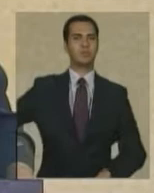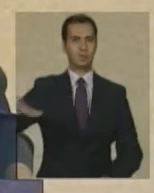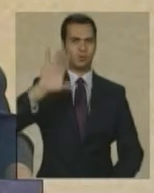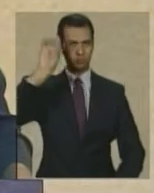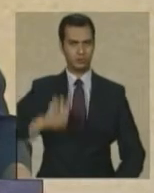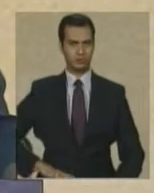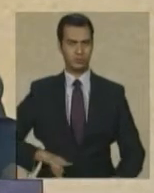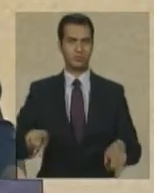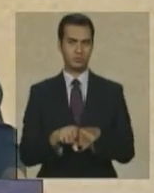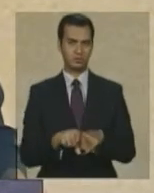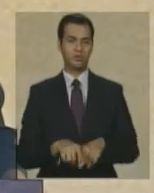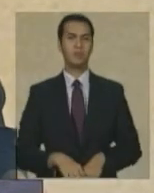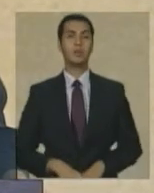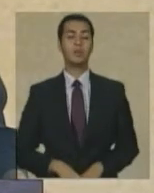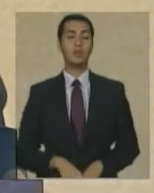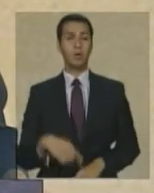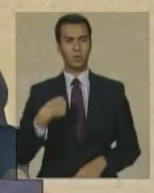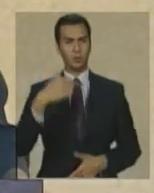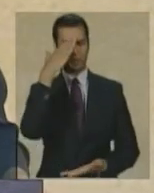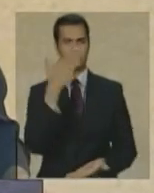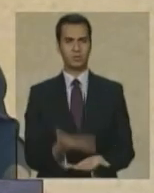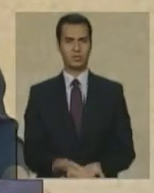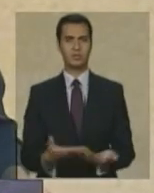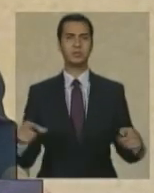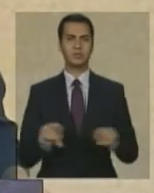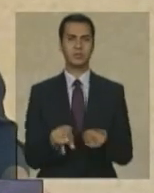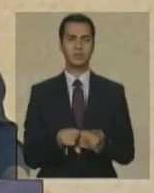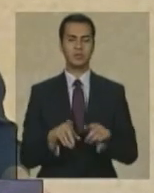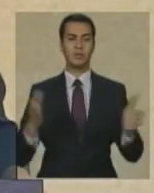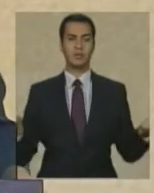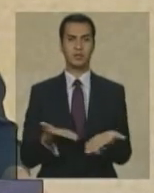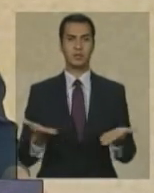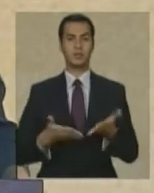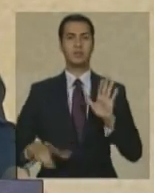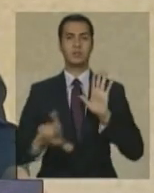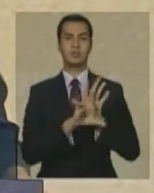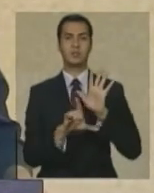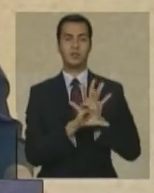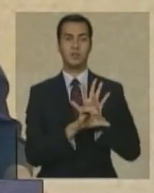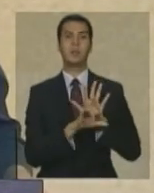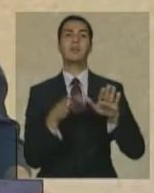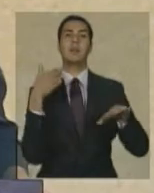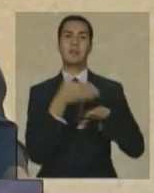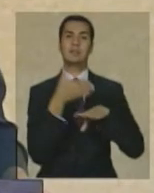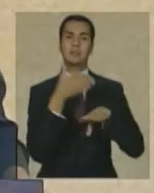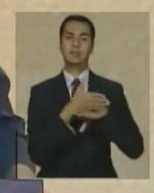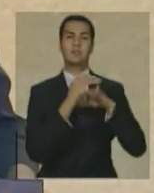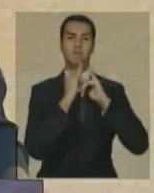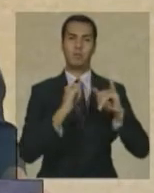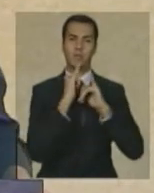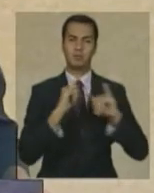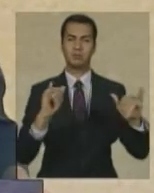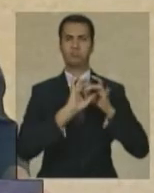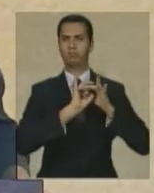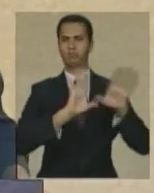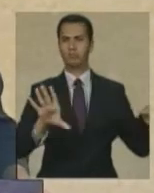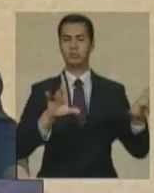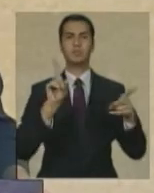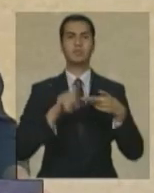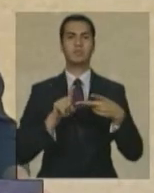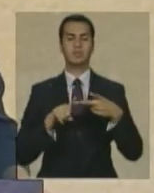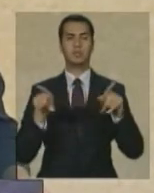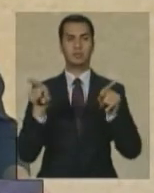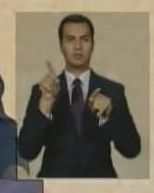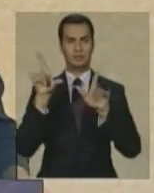acredito que também a entrada em vigor da lei do acesso à informação e da lei que